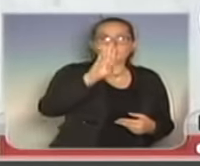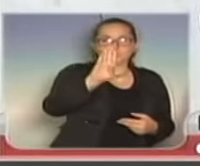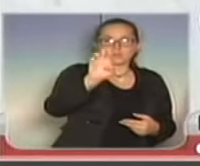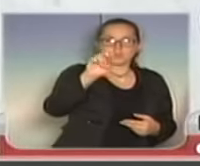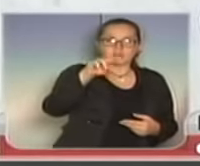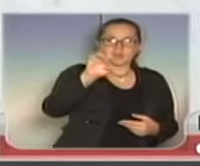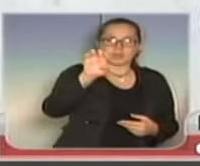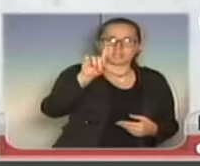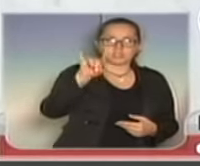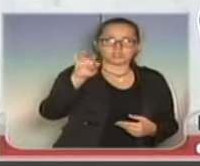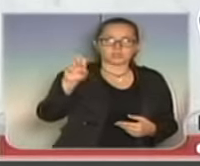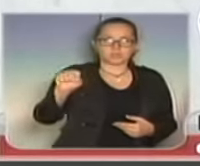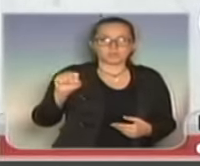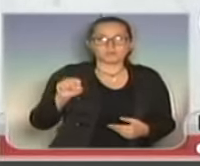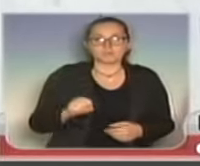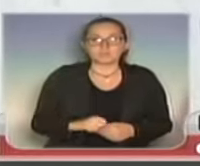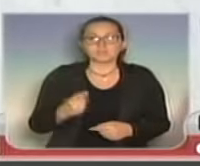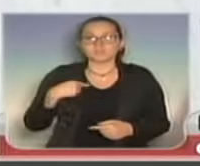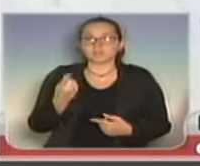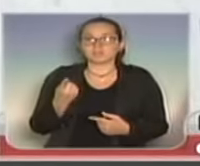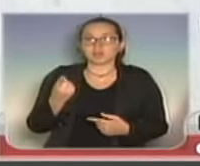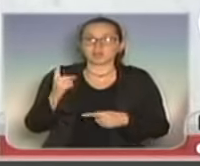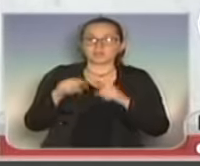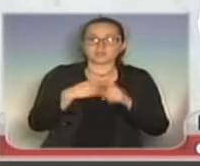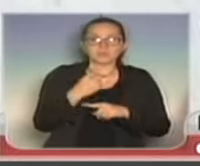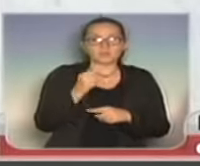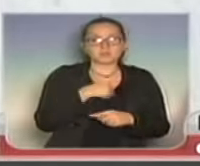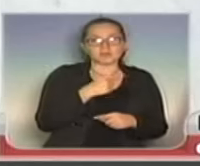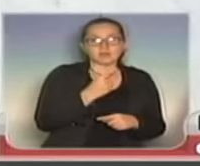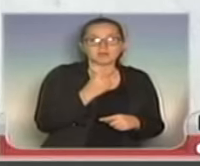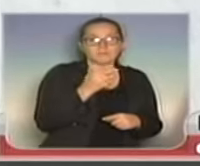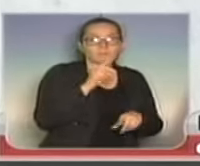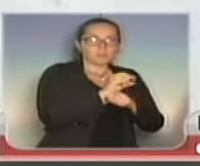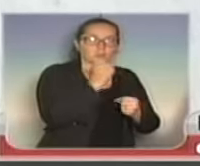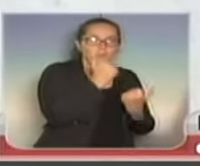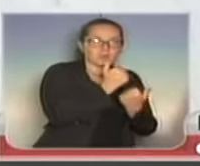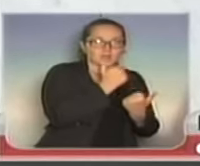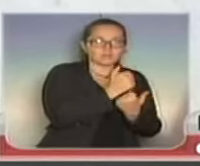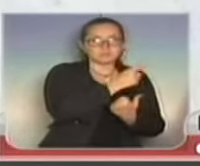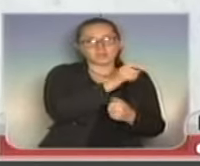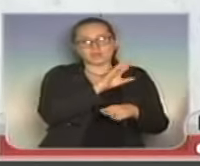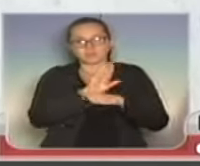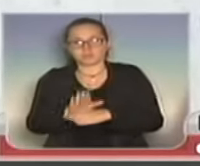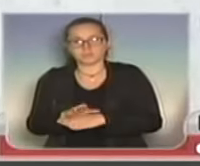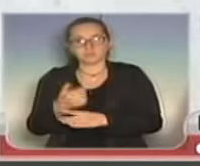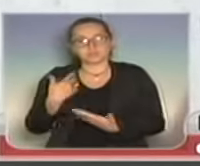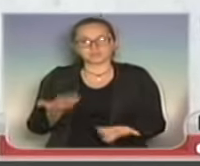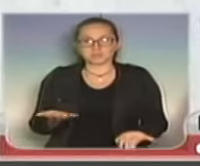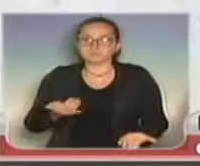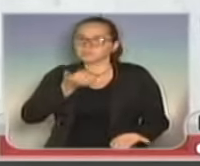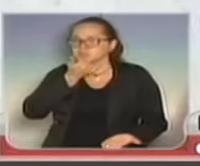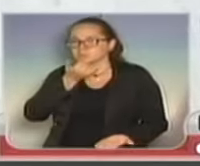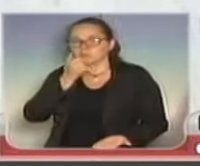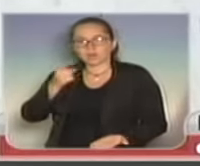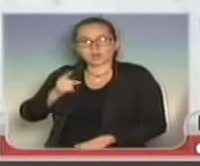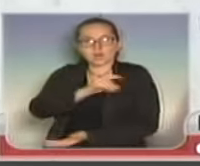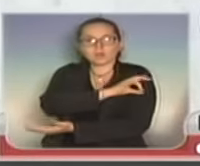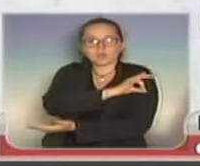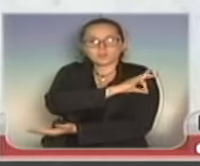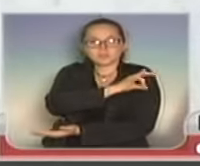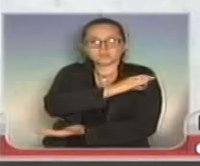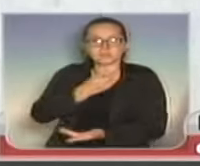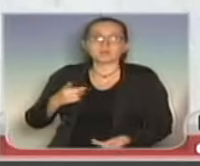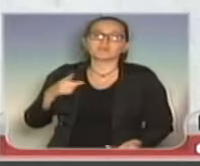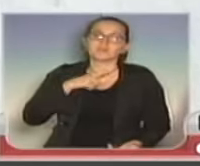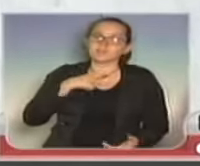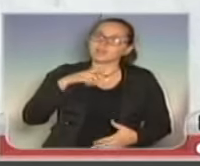teria a obrigação de apoiar e zelar pela sua tropa, é o primeiro a condenar sua tropa. Então, meus pêsames à Guarda Civil de São Paulo, por